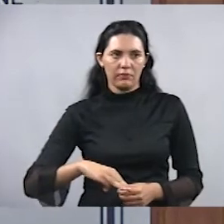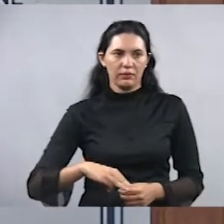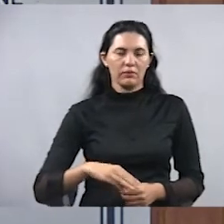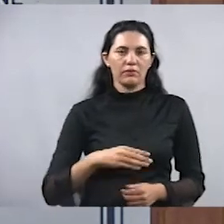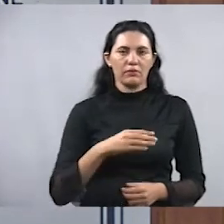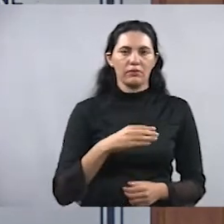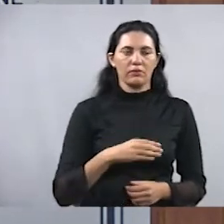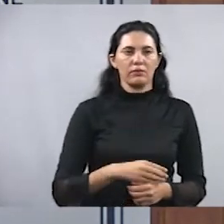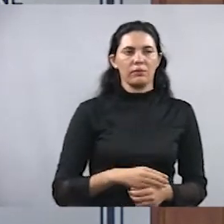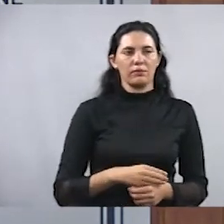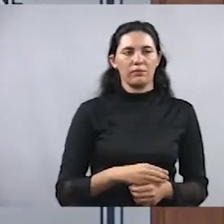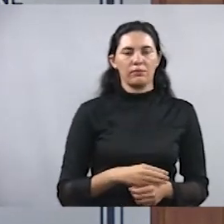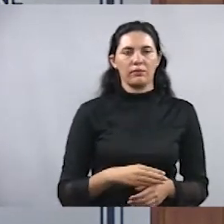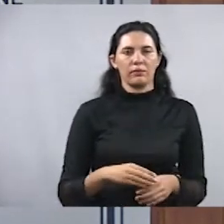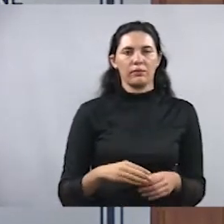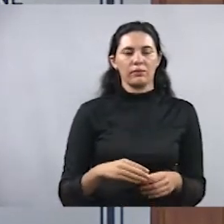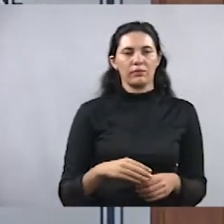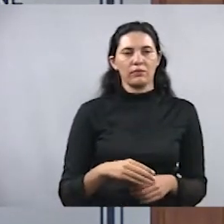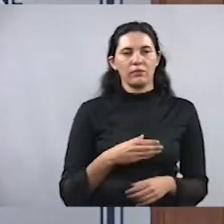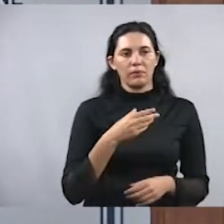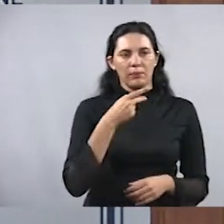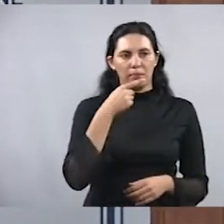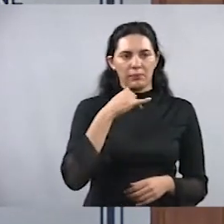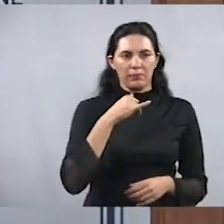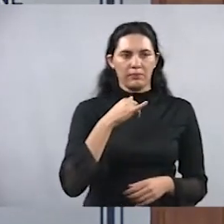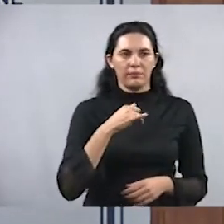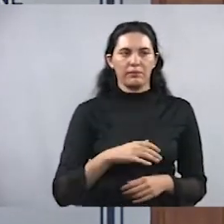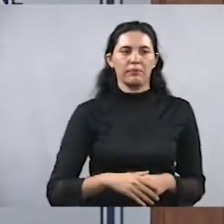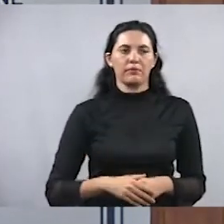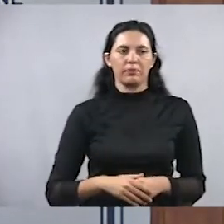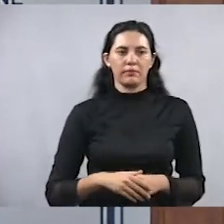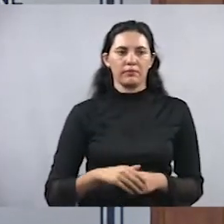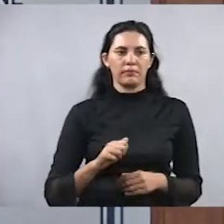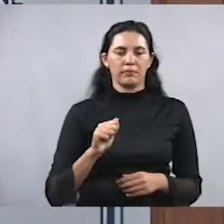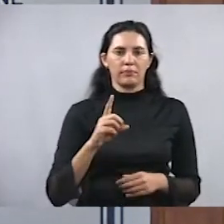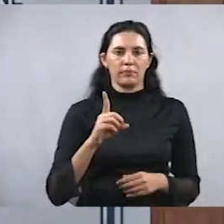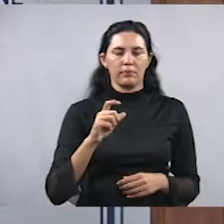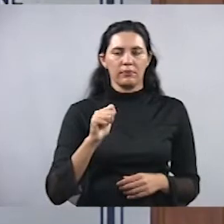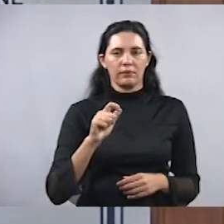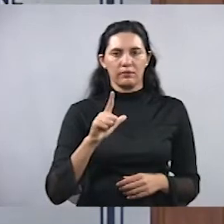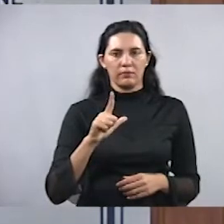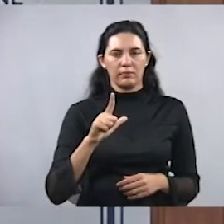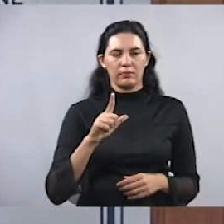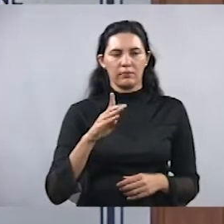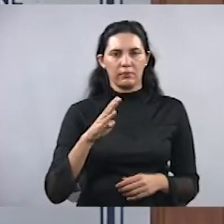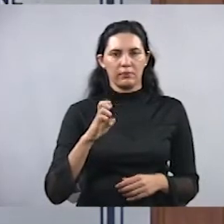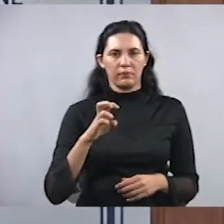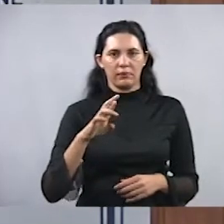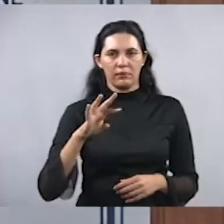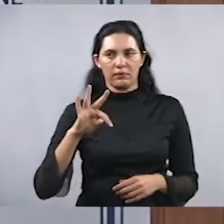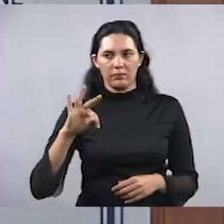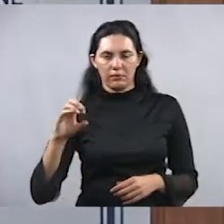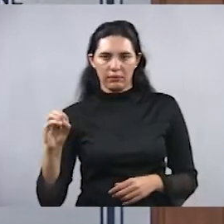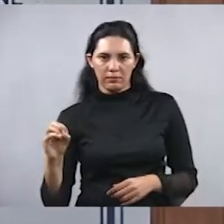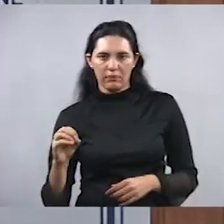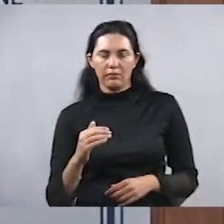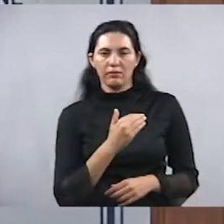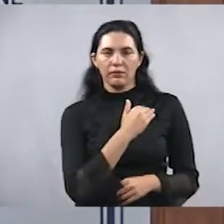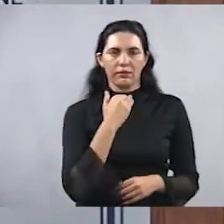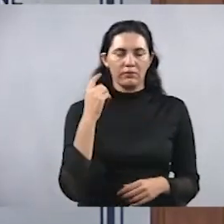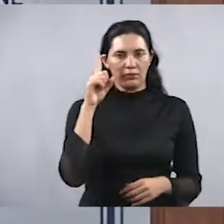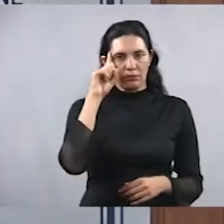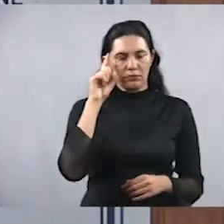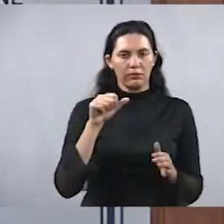Aldalberto Rodrigues Penitente, irmão de Manuela Penitente e Manugo Penitente. Faleceu no dia